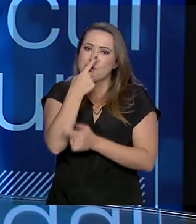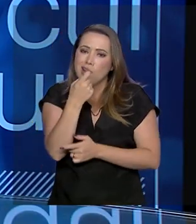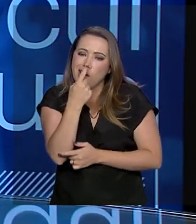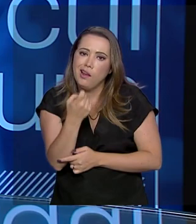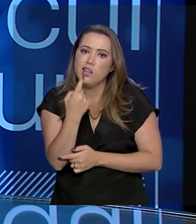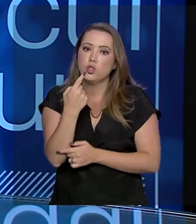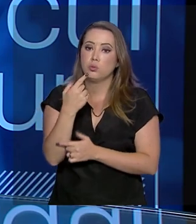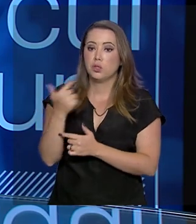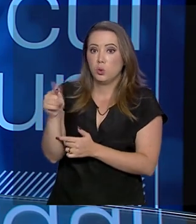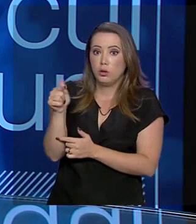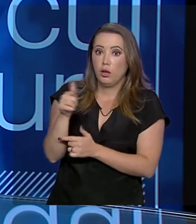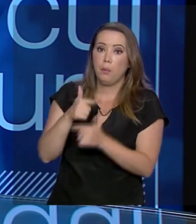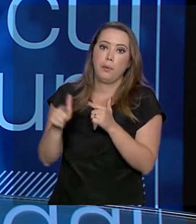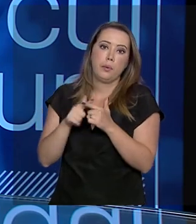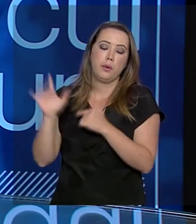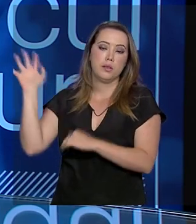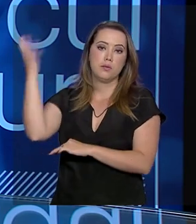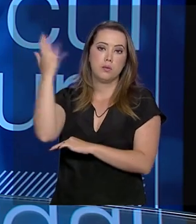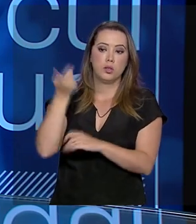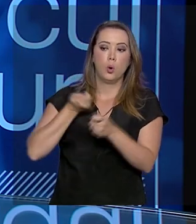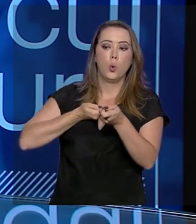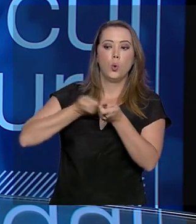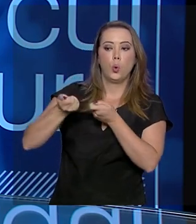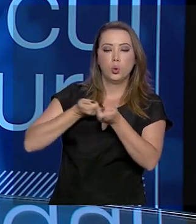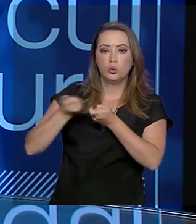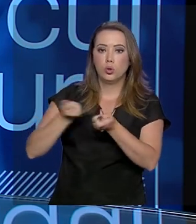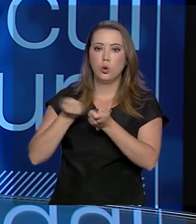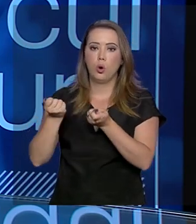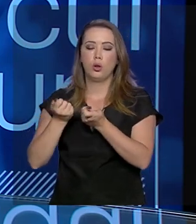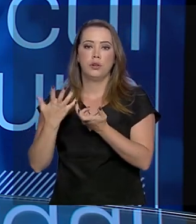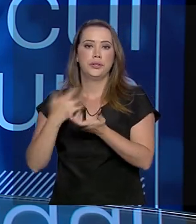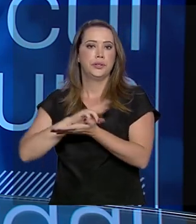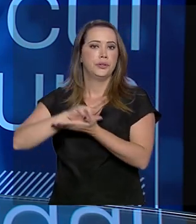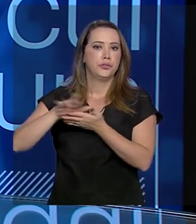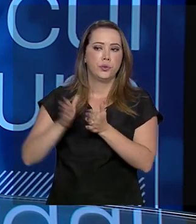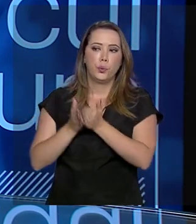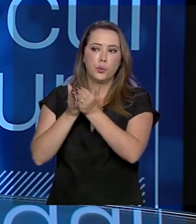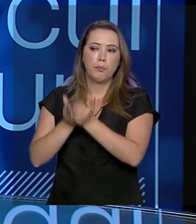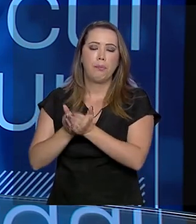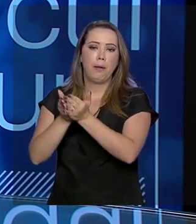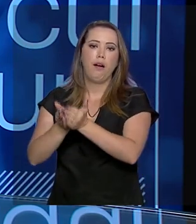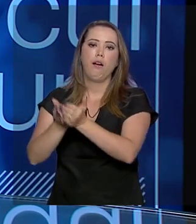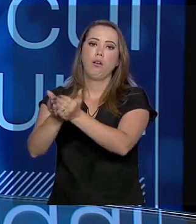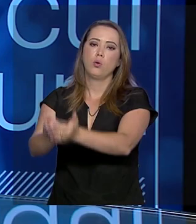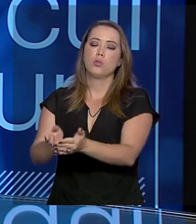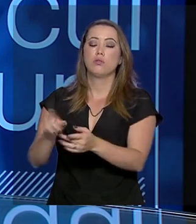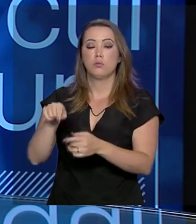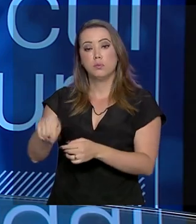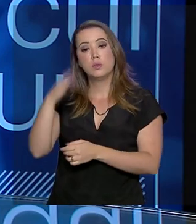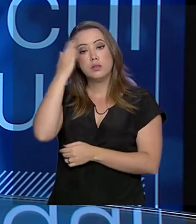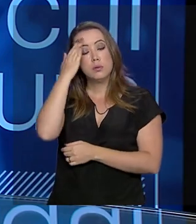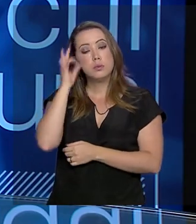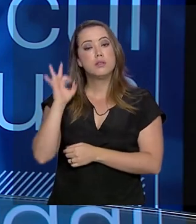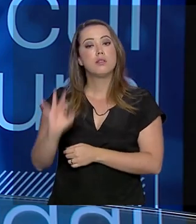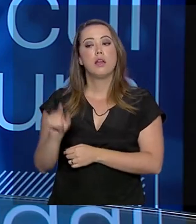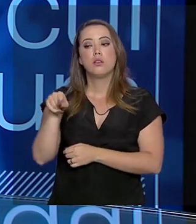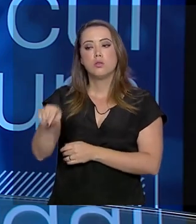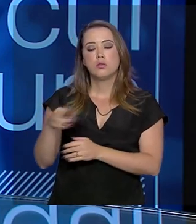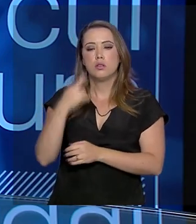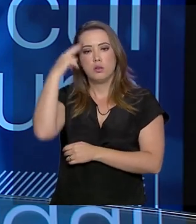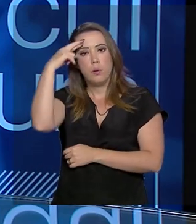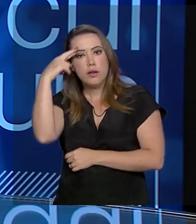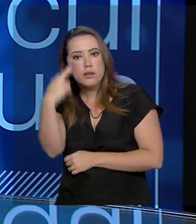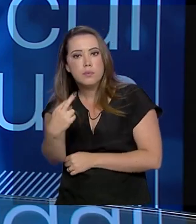natureza. Então, nós temos tanto controle de emissões, controle das embarcações, do rastreamento das embarcações, para saber se elas estão